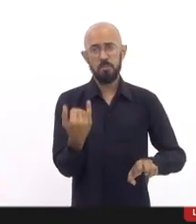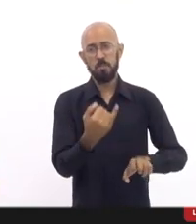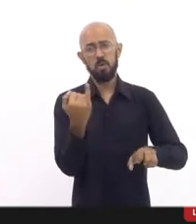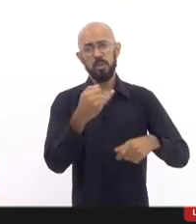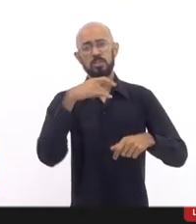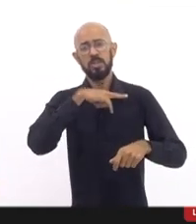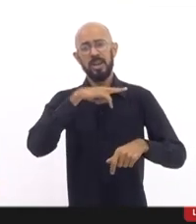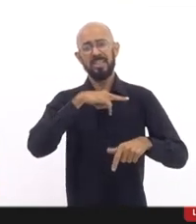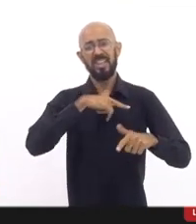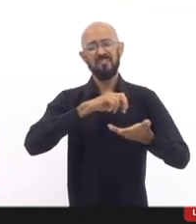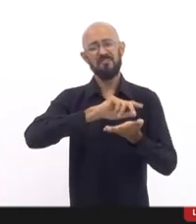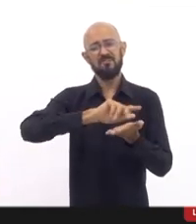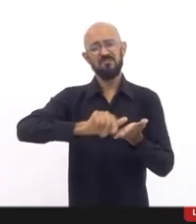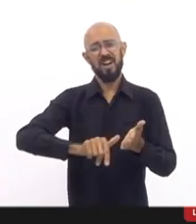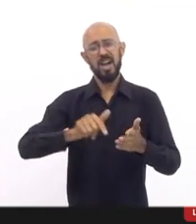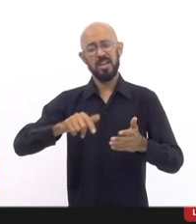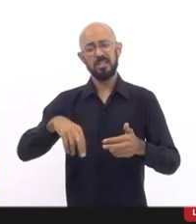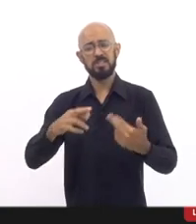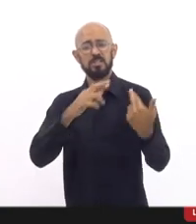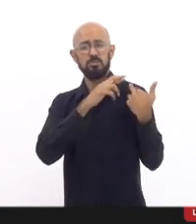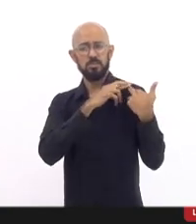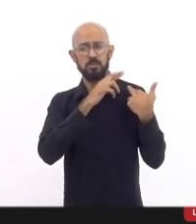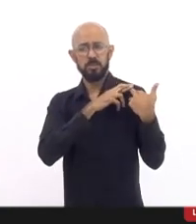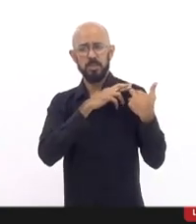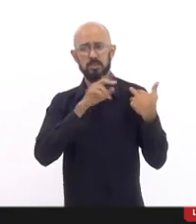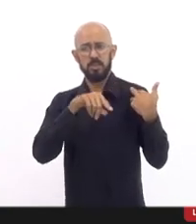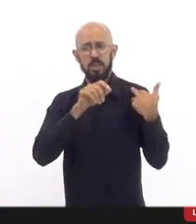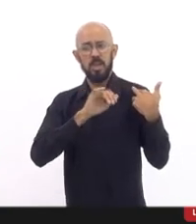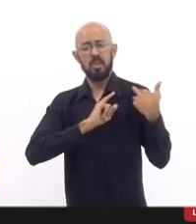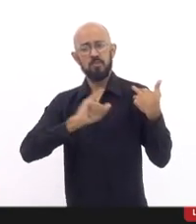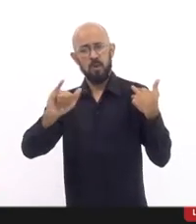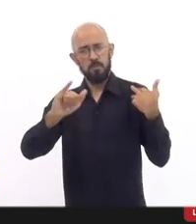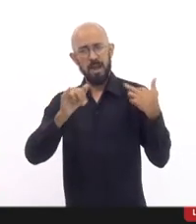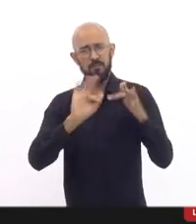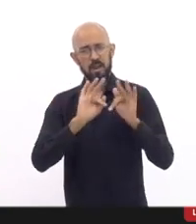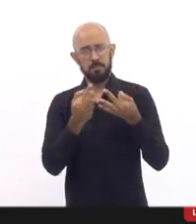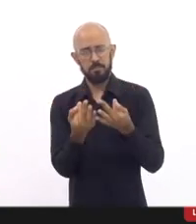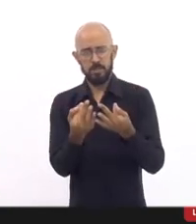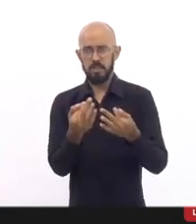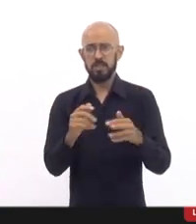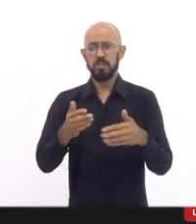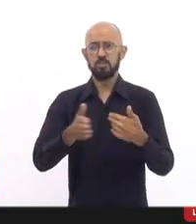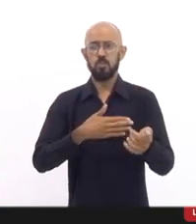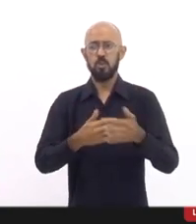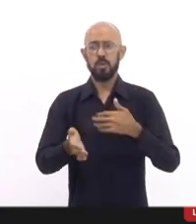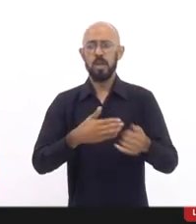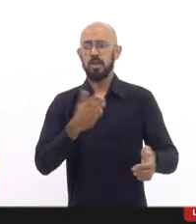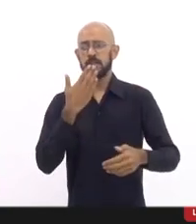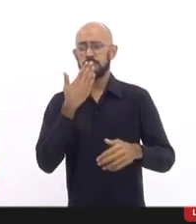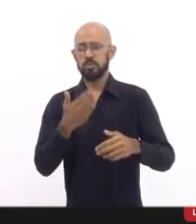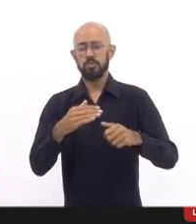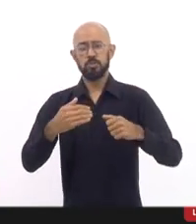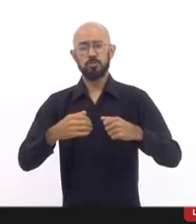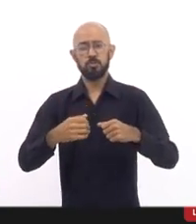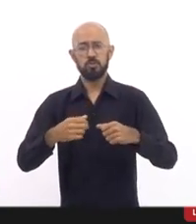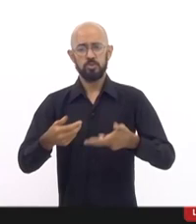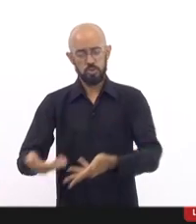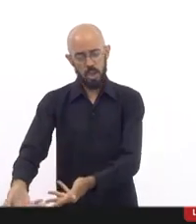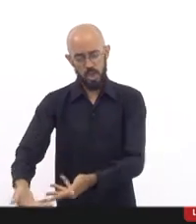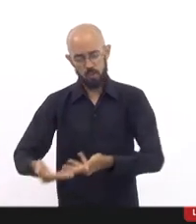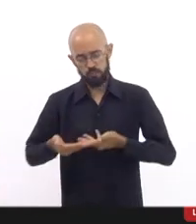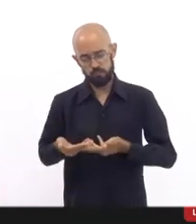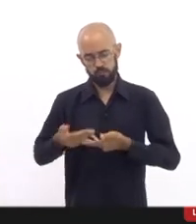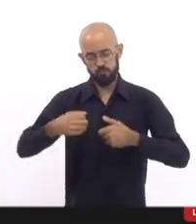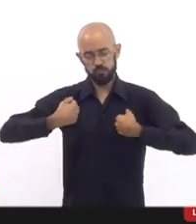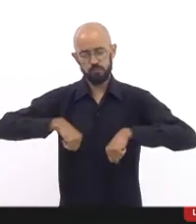funções, e uma delas é informar a família, se há eventualmente para todo tipo de acolhimento necessário, seja